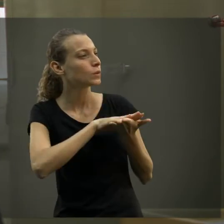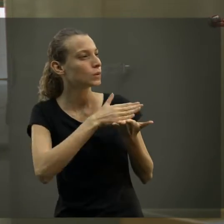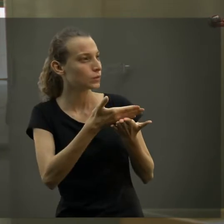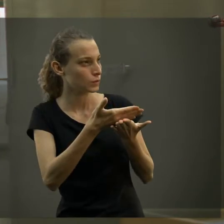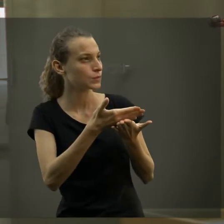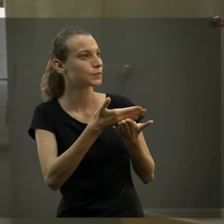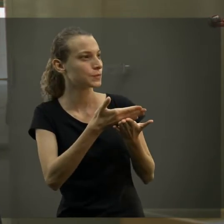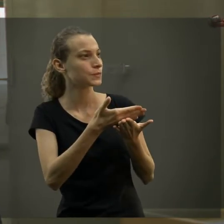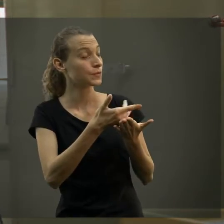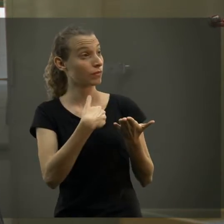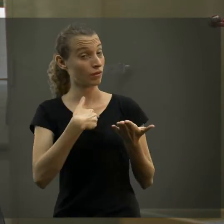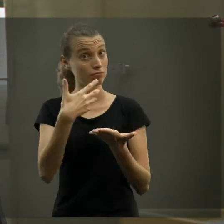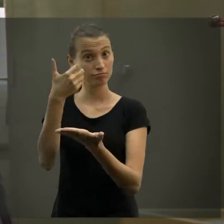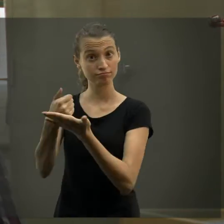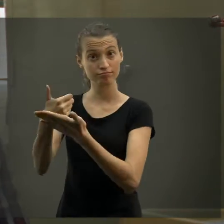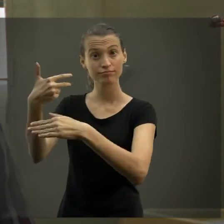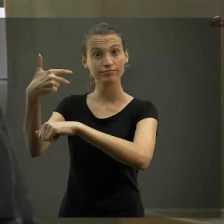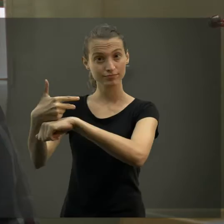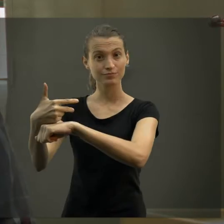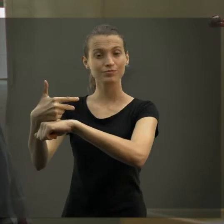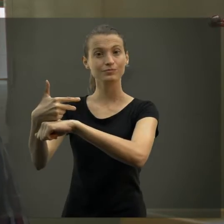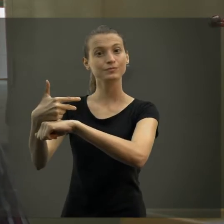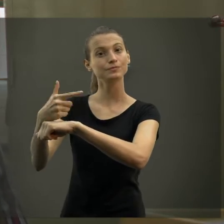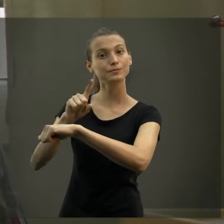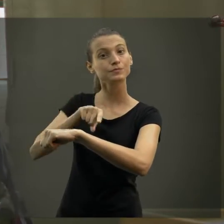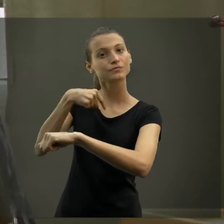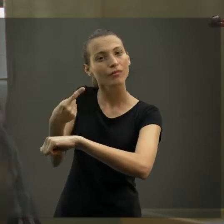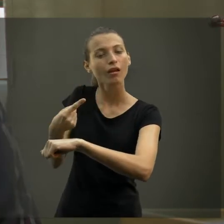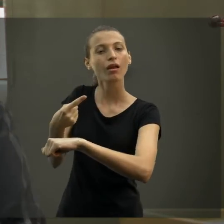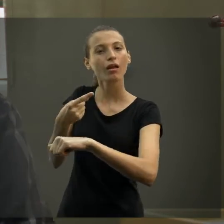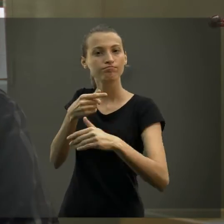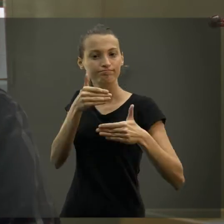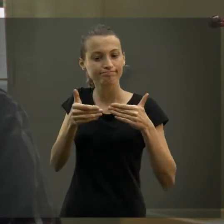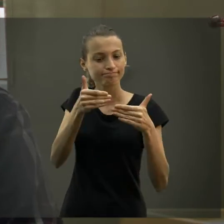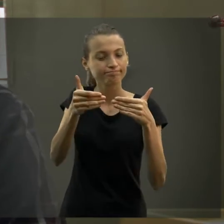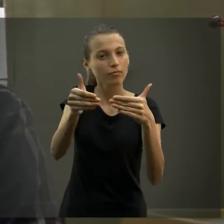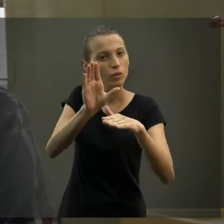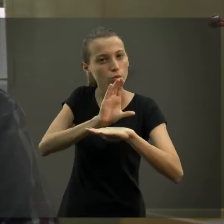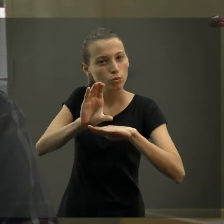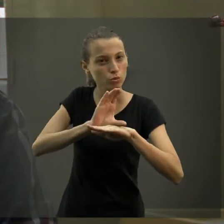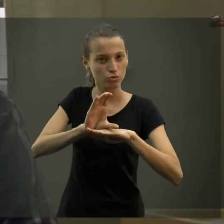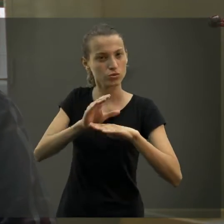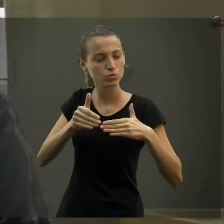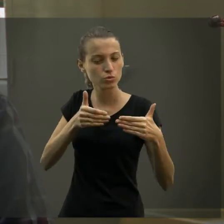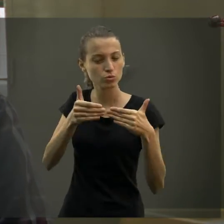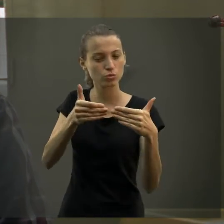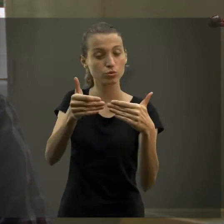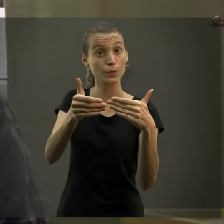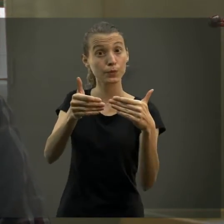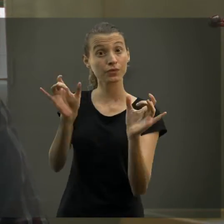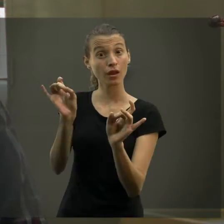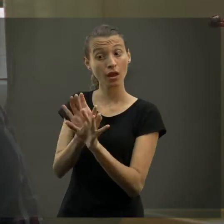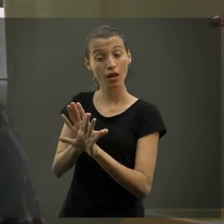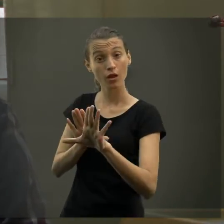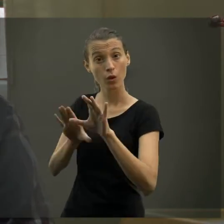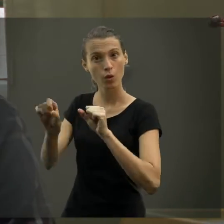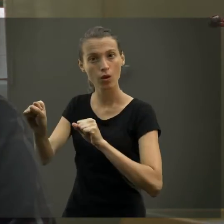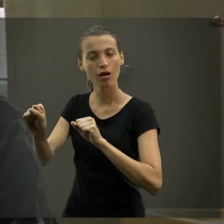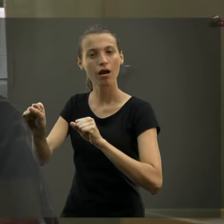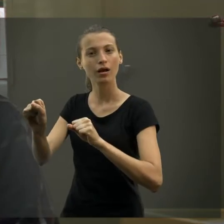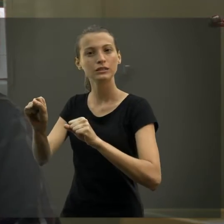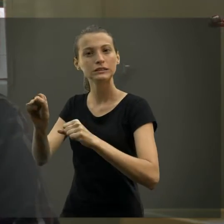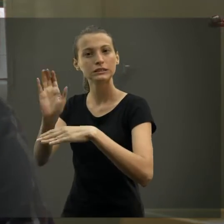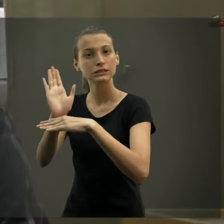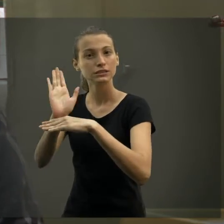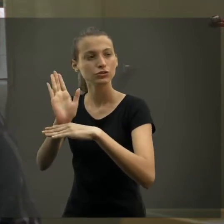antes de iniciar a formação, foi a primeira atividade, coloquei textos em libras para eles interpretarem, e depois